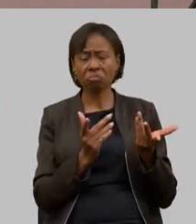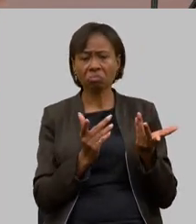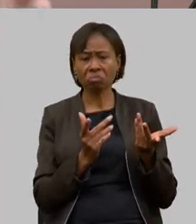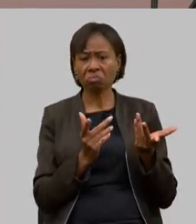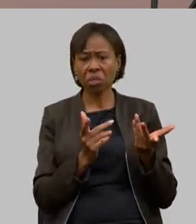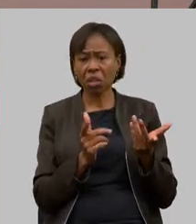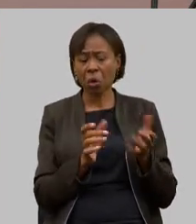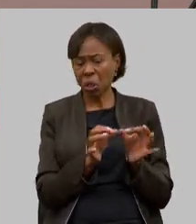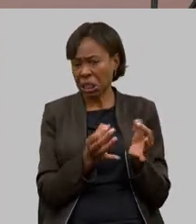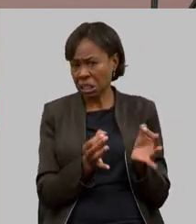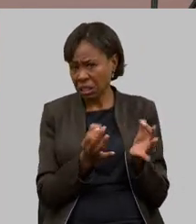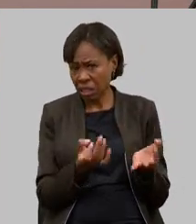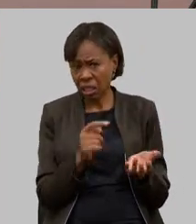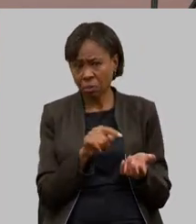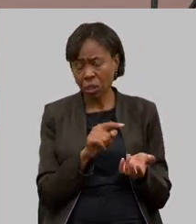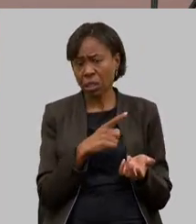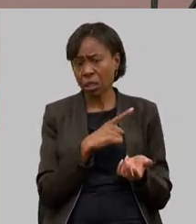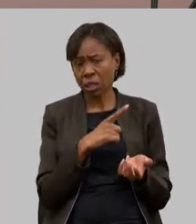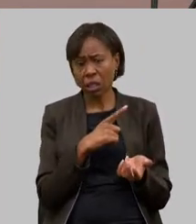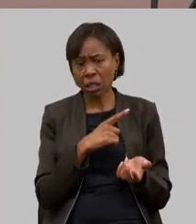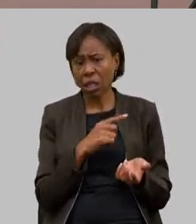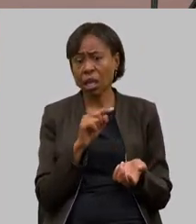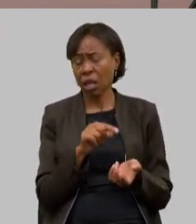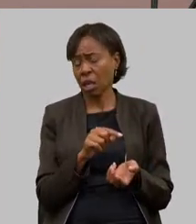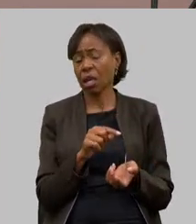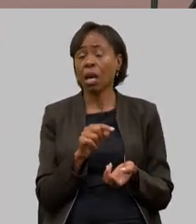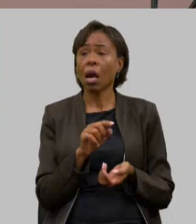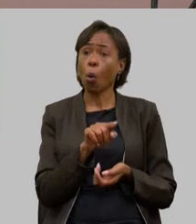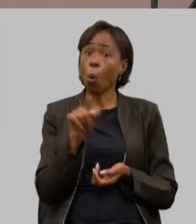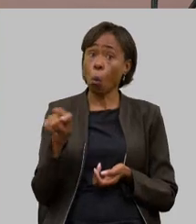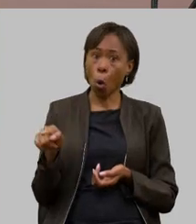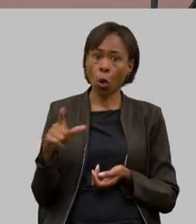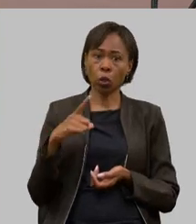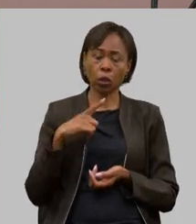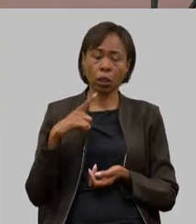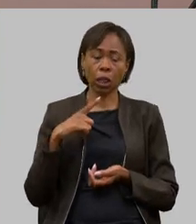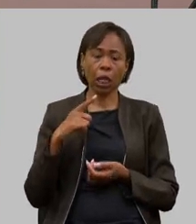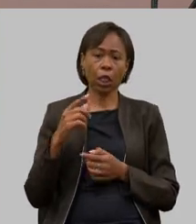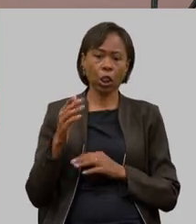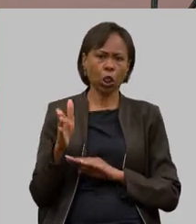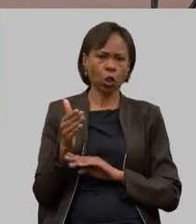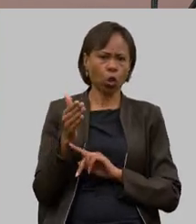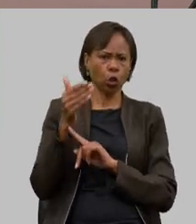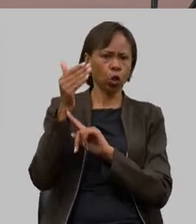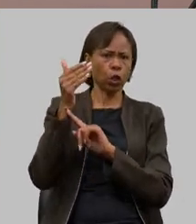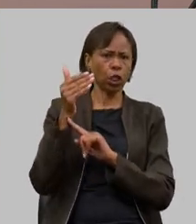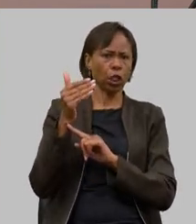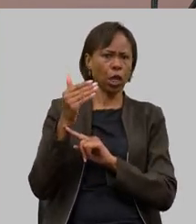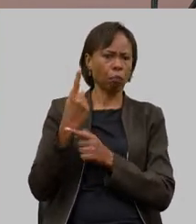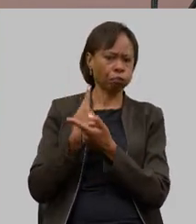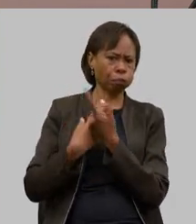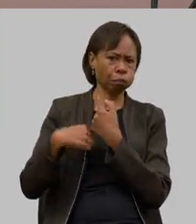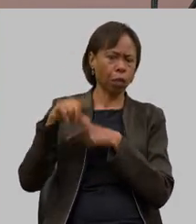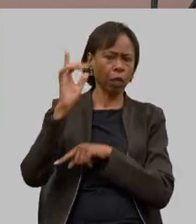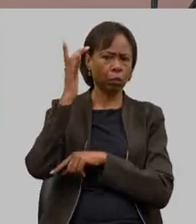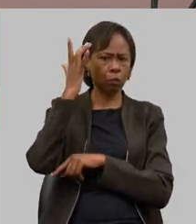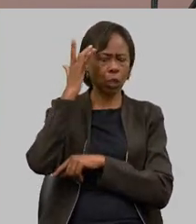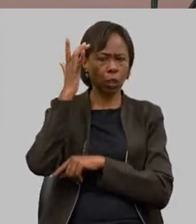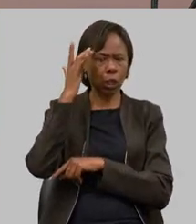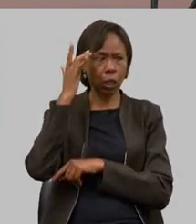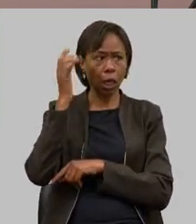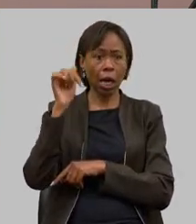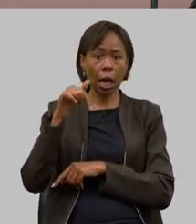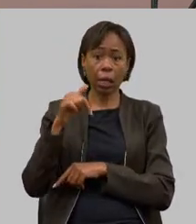compost bar que tem uma tecnologia de ponta que está usando robô que tem condição de crescer igual nós temos produtores em Minas Gerais produzindo 90